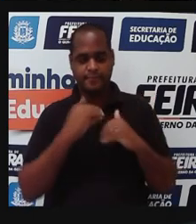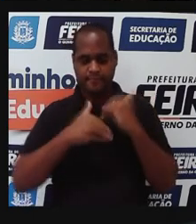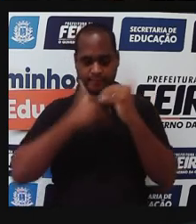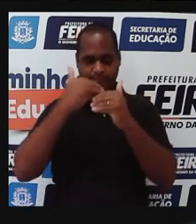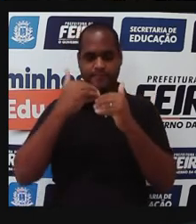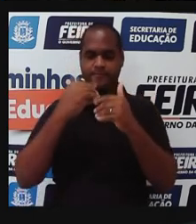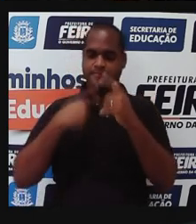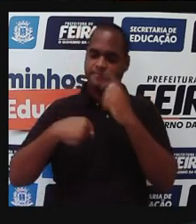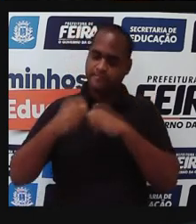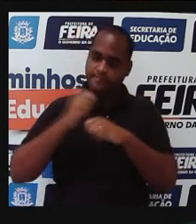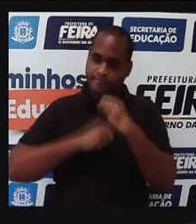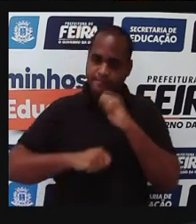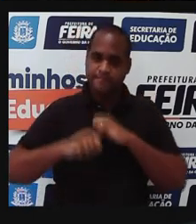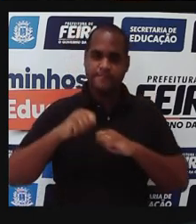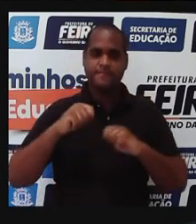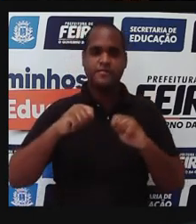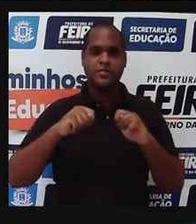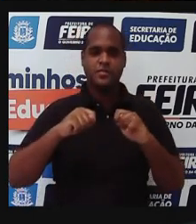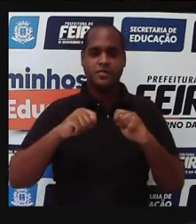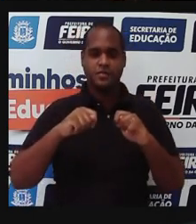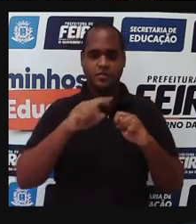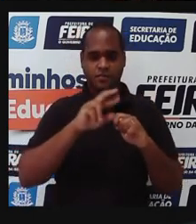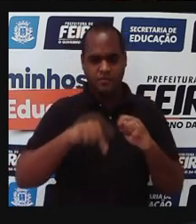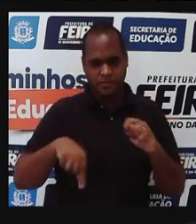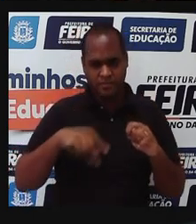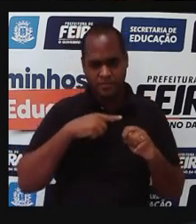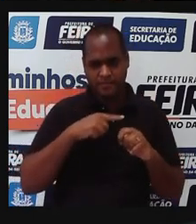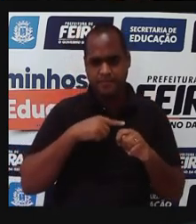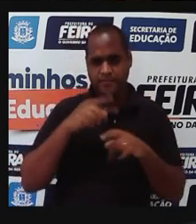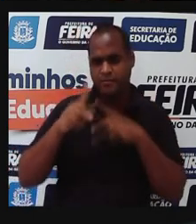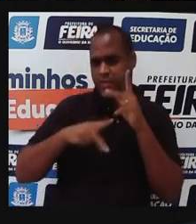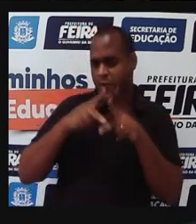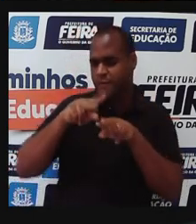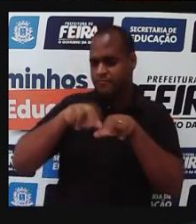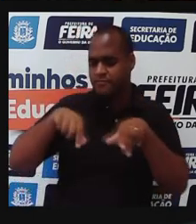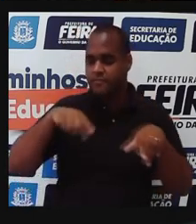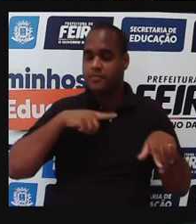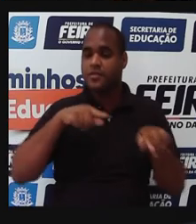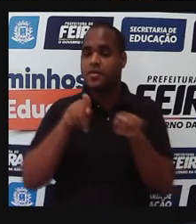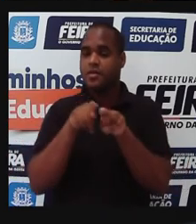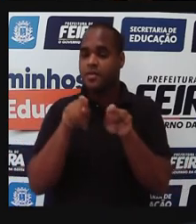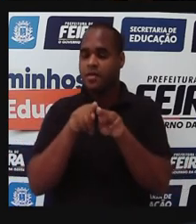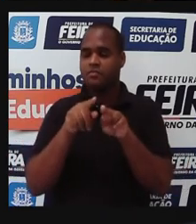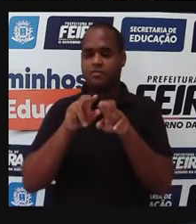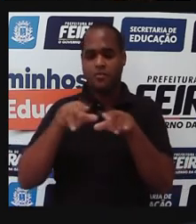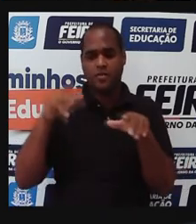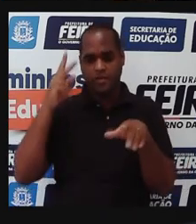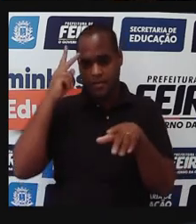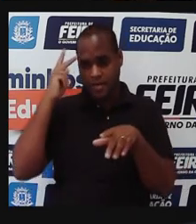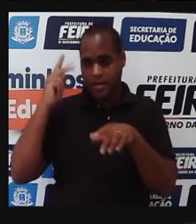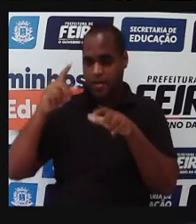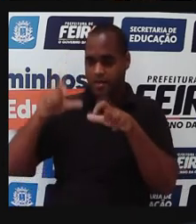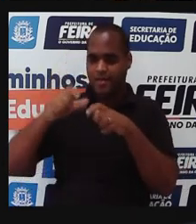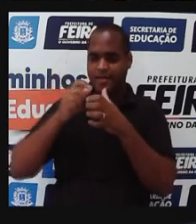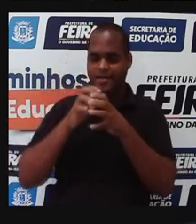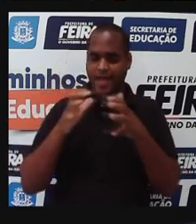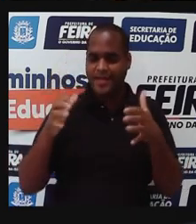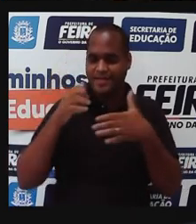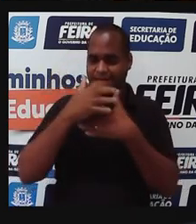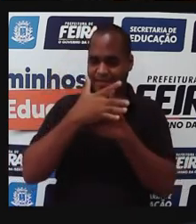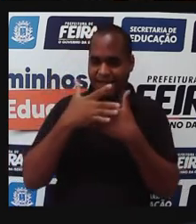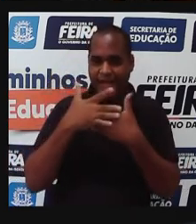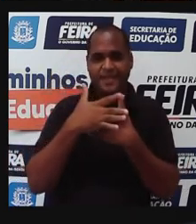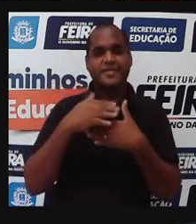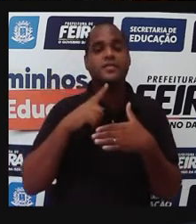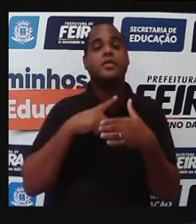econômico, por conta do aumento da nossa população, né, aumento do tamanho das nossas cidades, nós